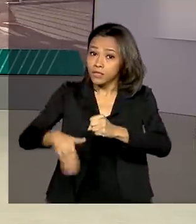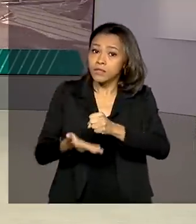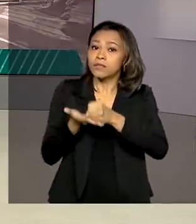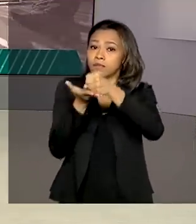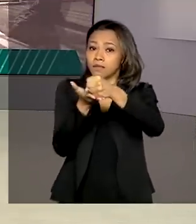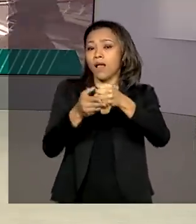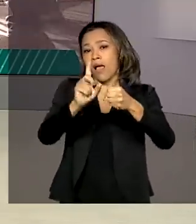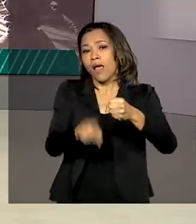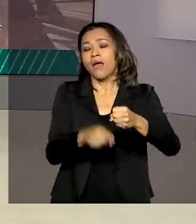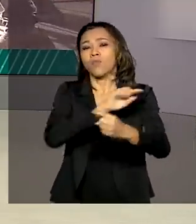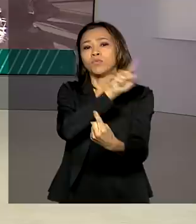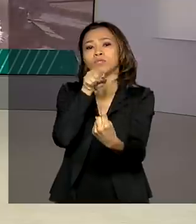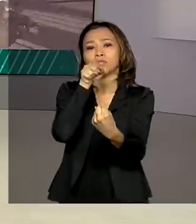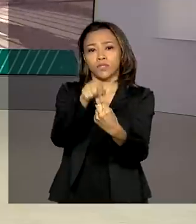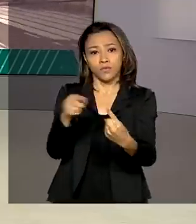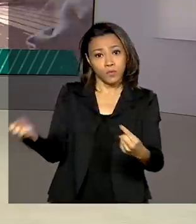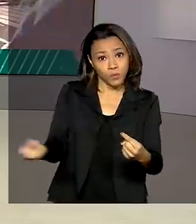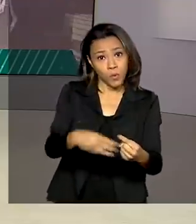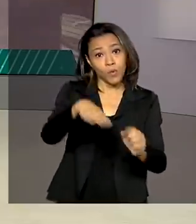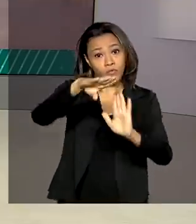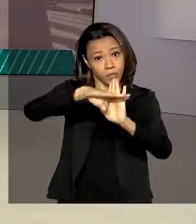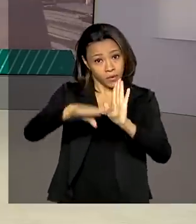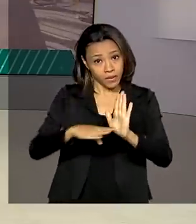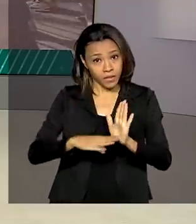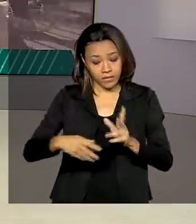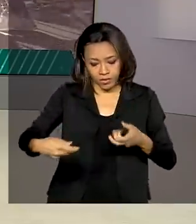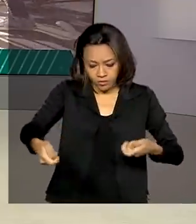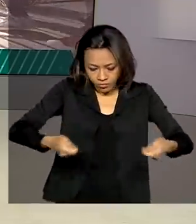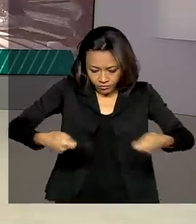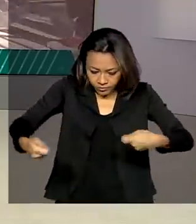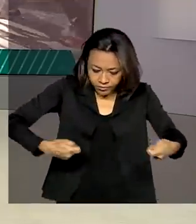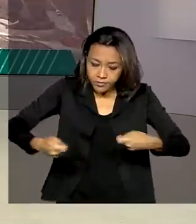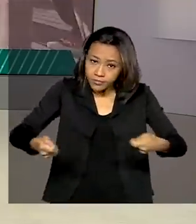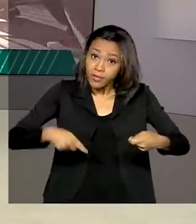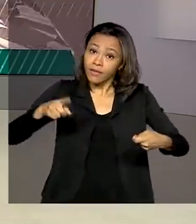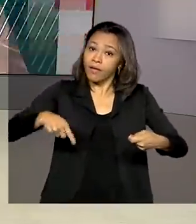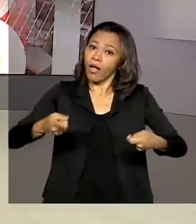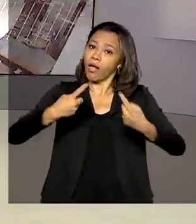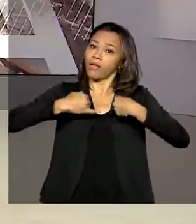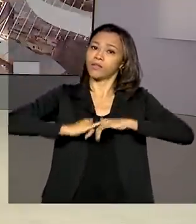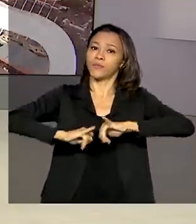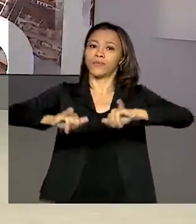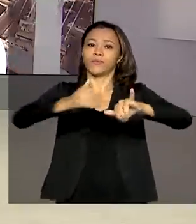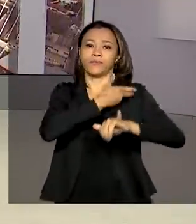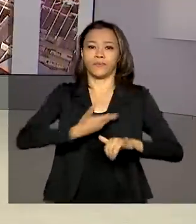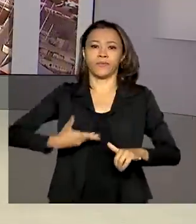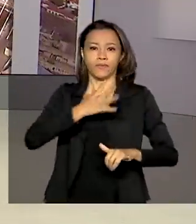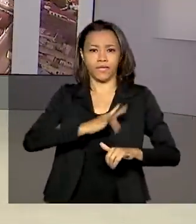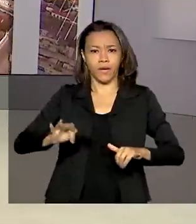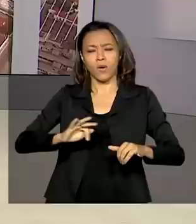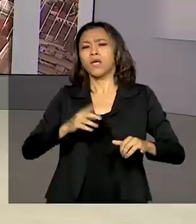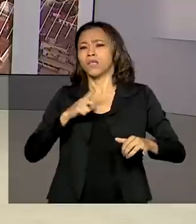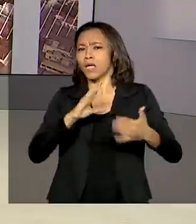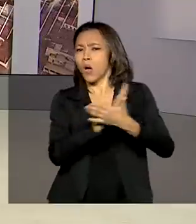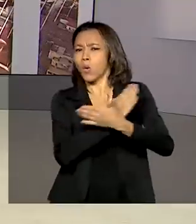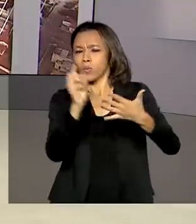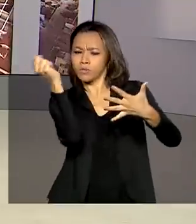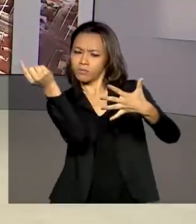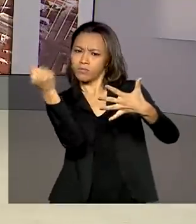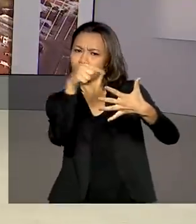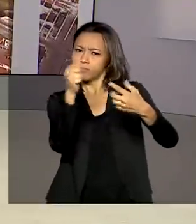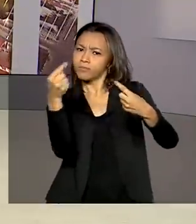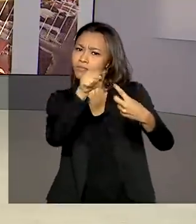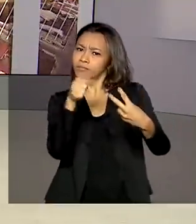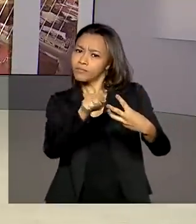Esse é o objetivo do novo programa Mineração e Desenvolvimento lançado pelo governo federal. Algumas das metas são atrair